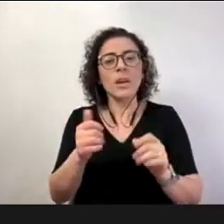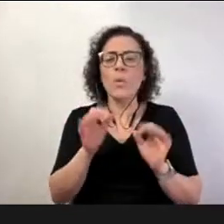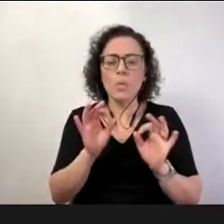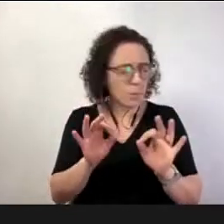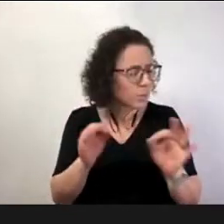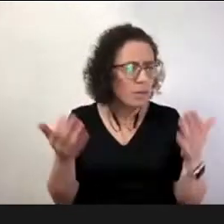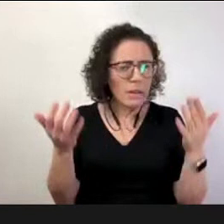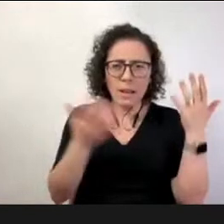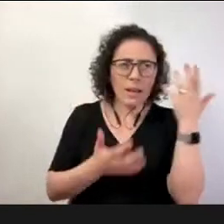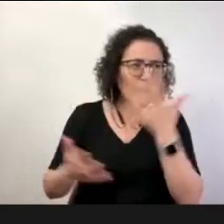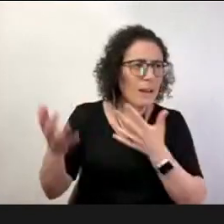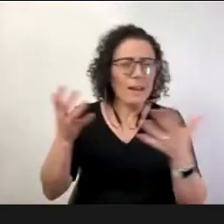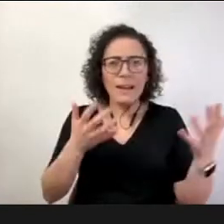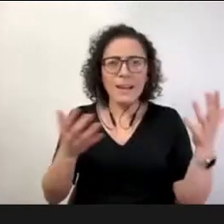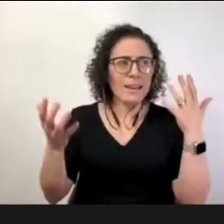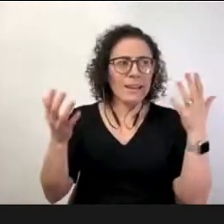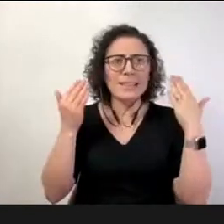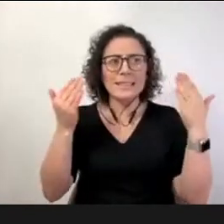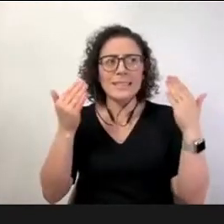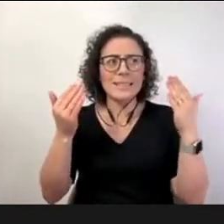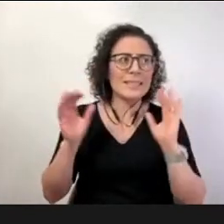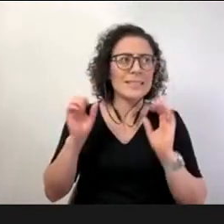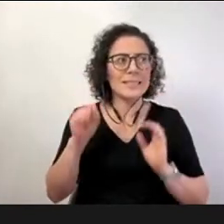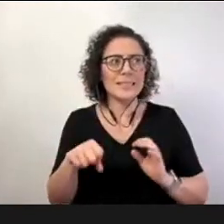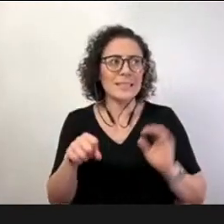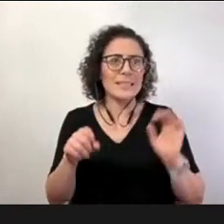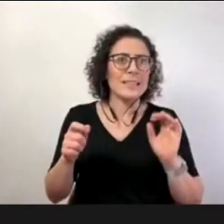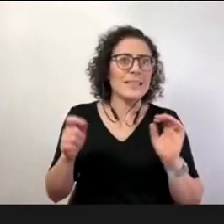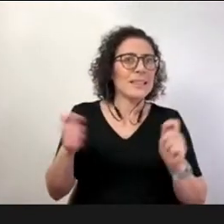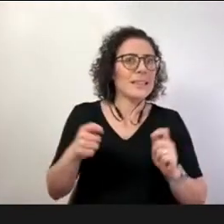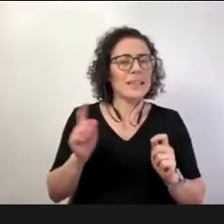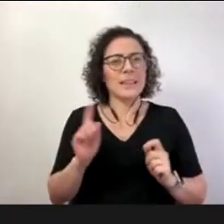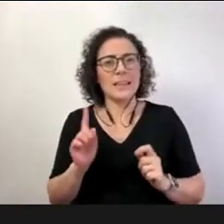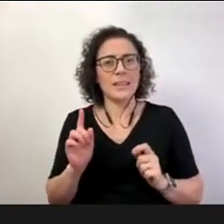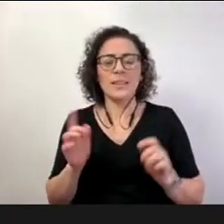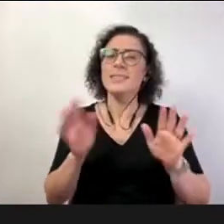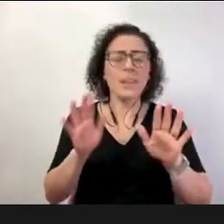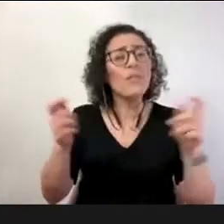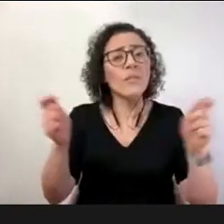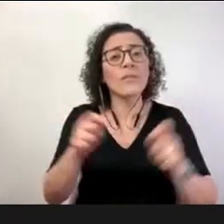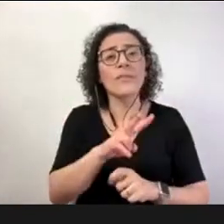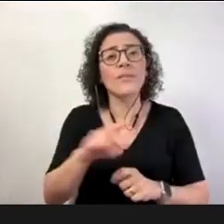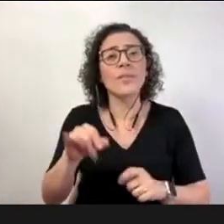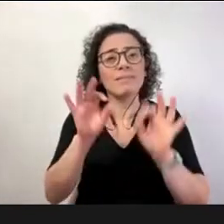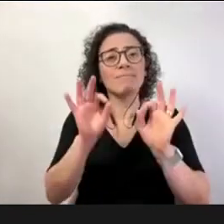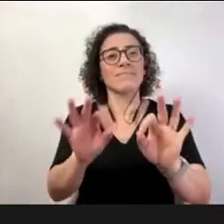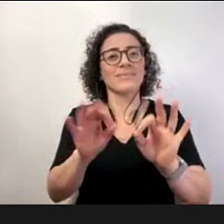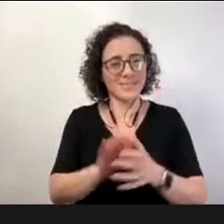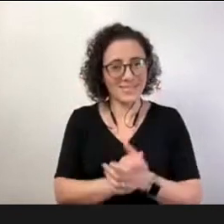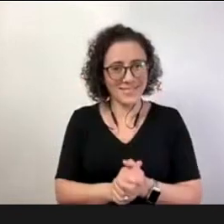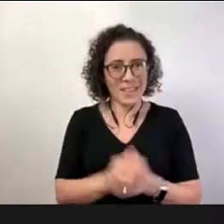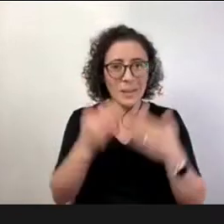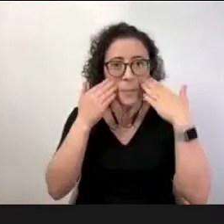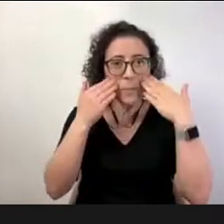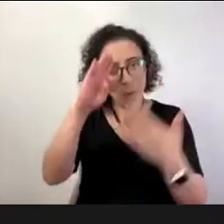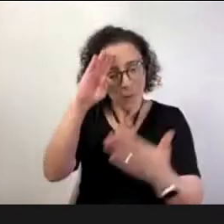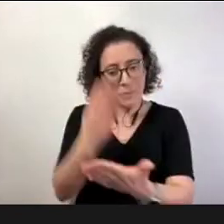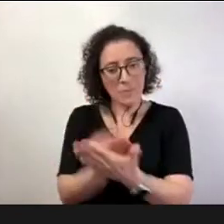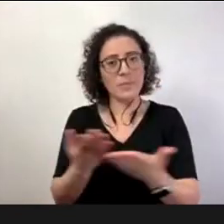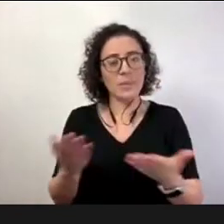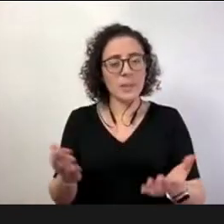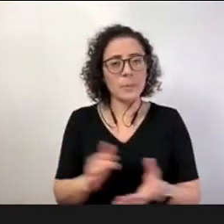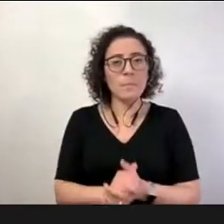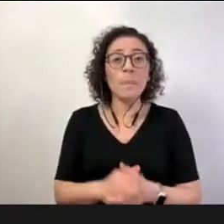gente tem disponível um outro ponto o professor também colocou reforço aqui a comunicação de mão dupla fluida